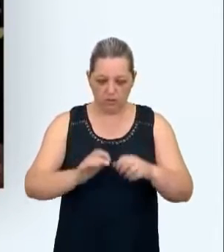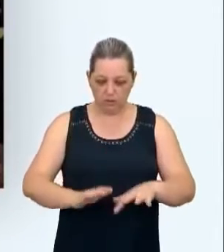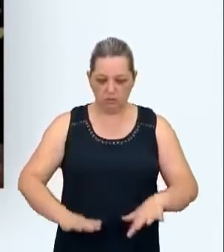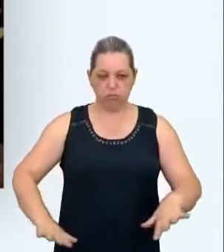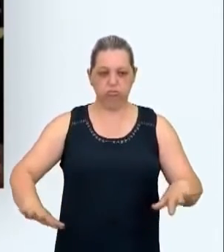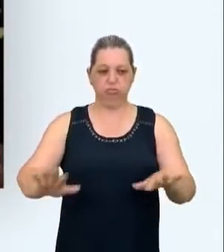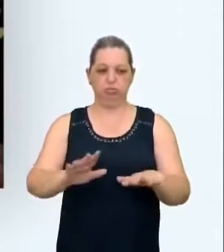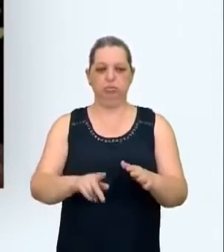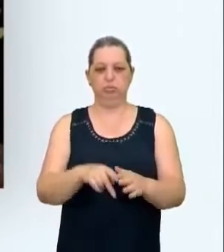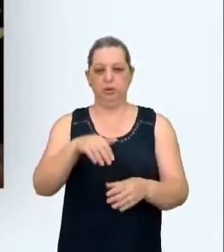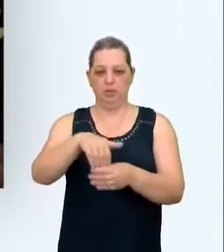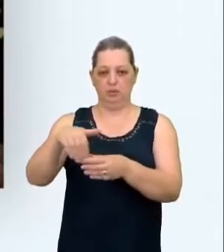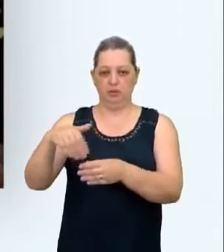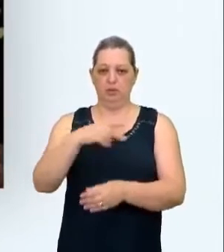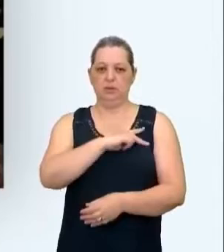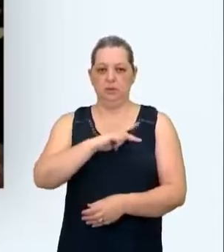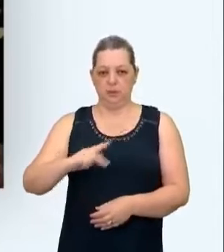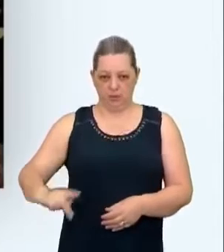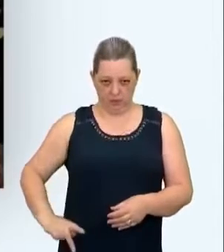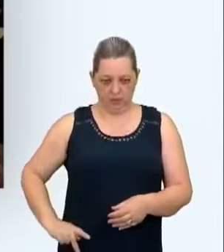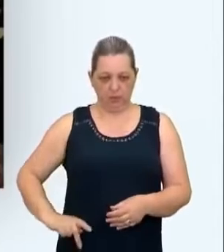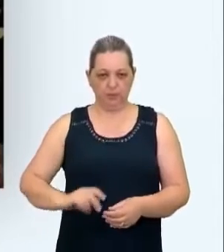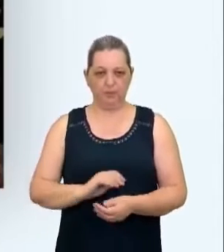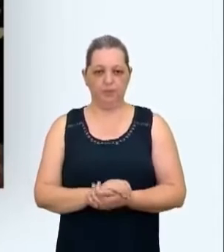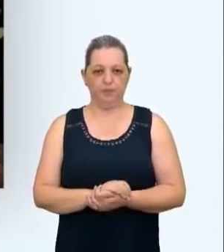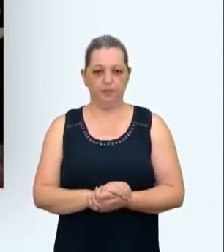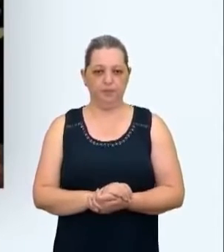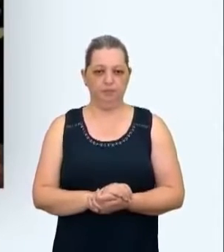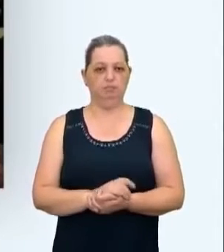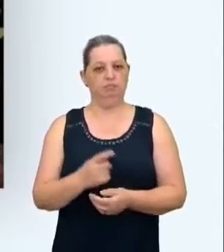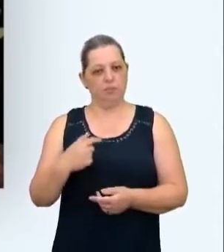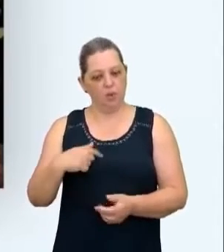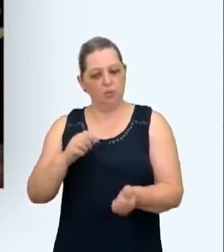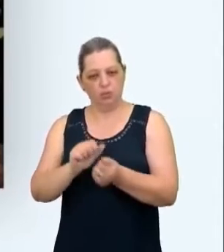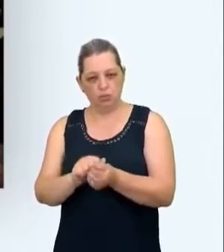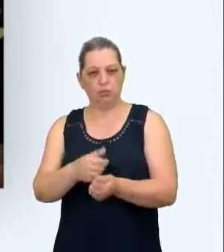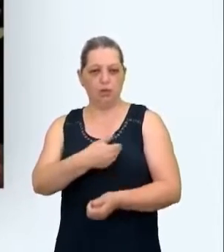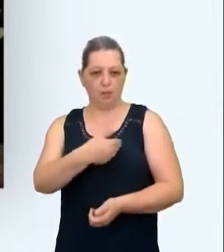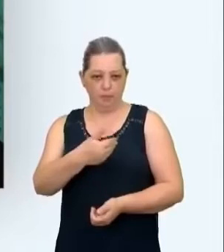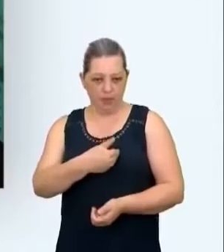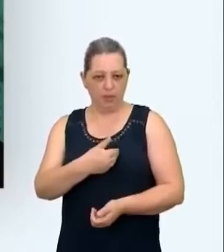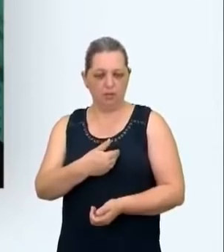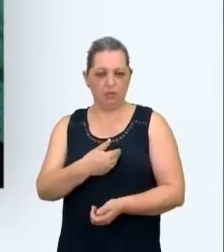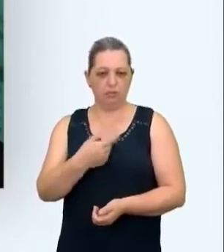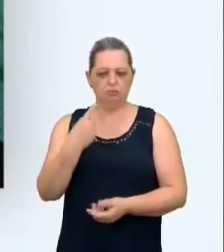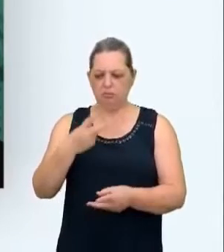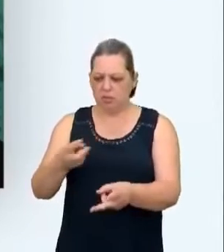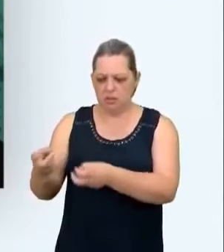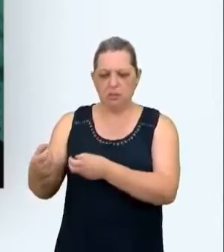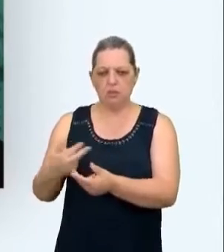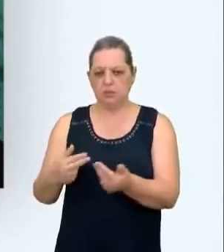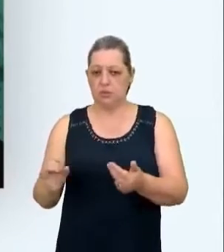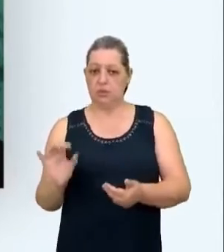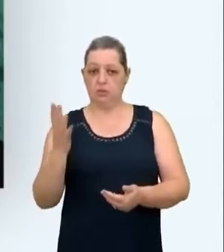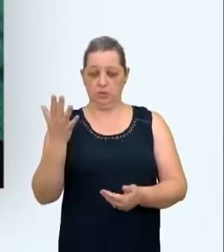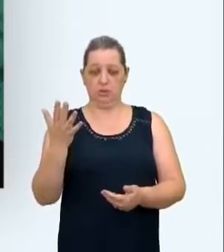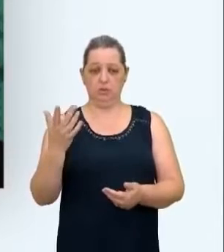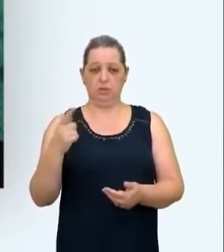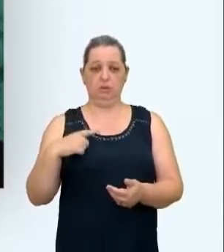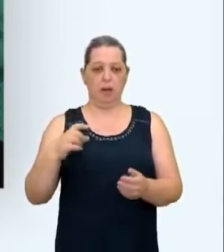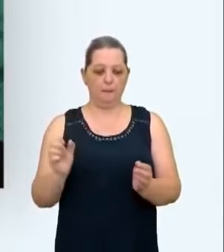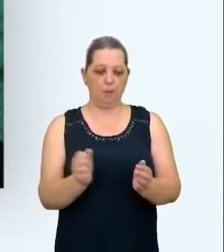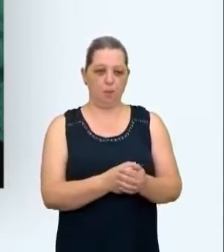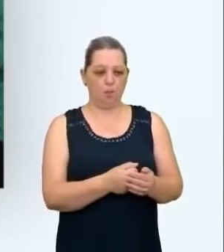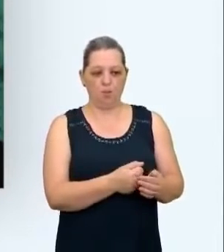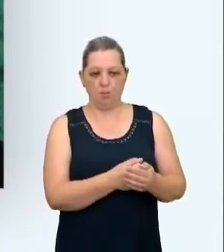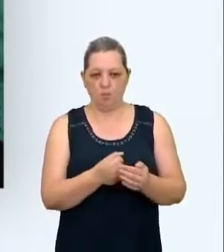presidenciais daquele ano. Eu e alguns amigos percebemos que muitas coisas que testemunhávamos estavam sendo escondidas